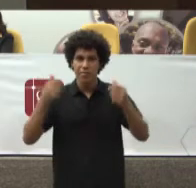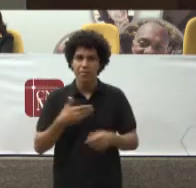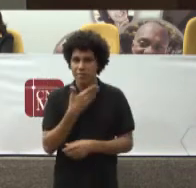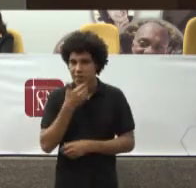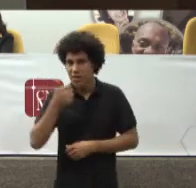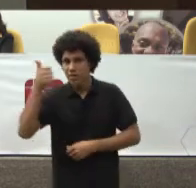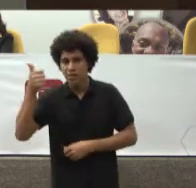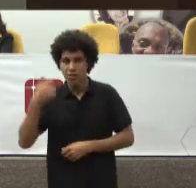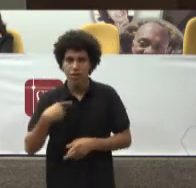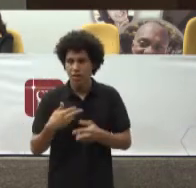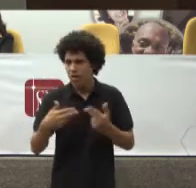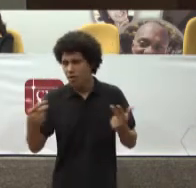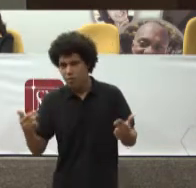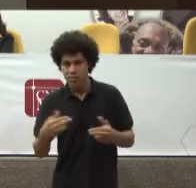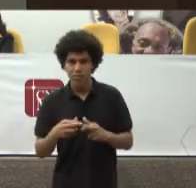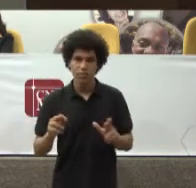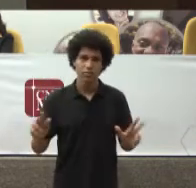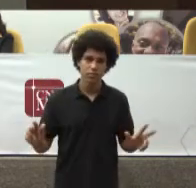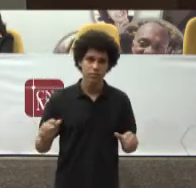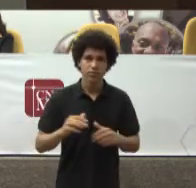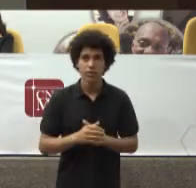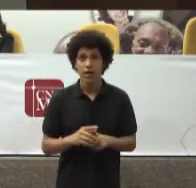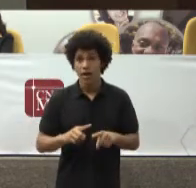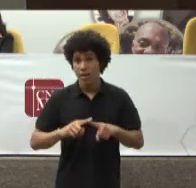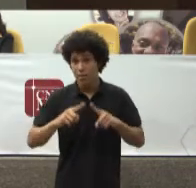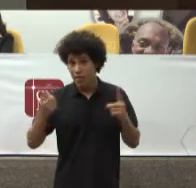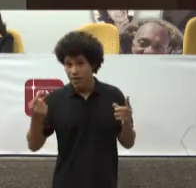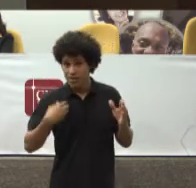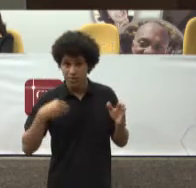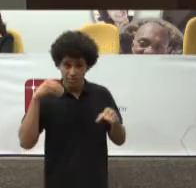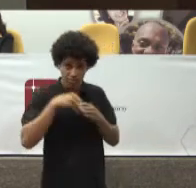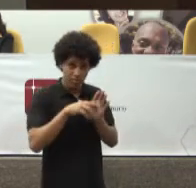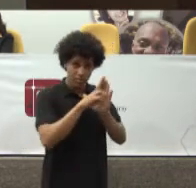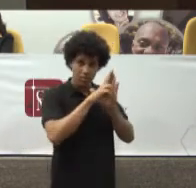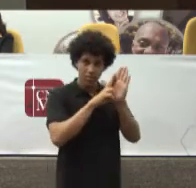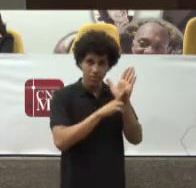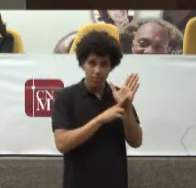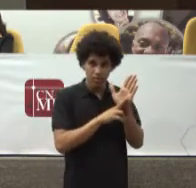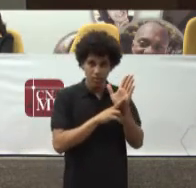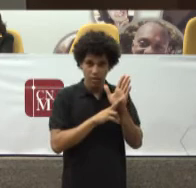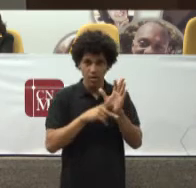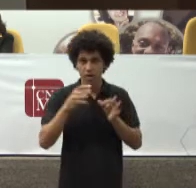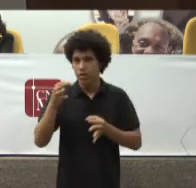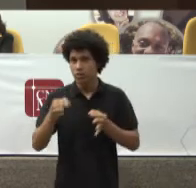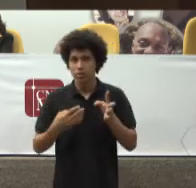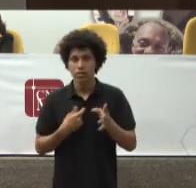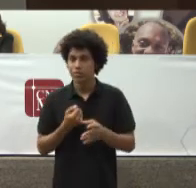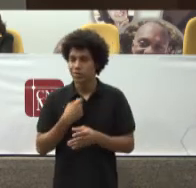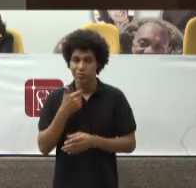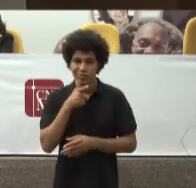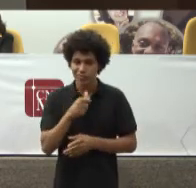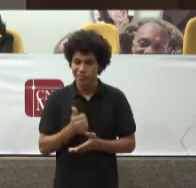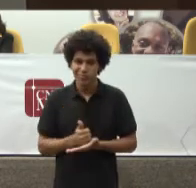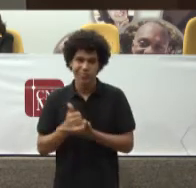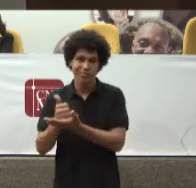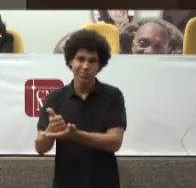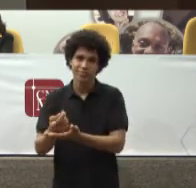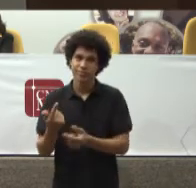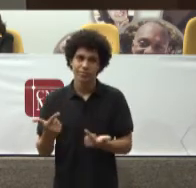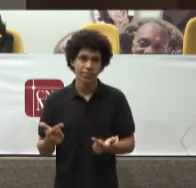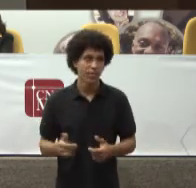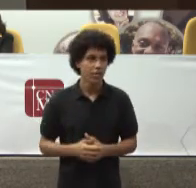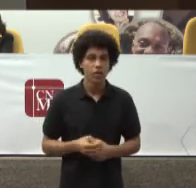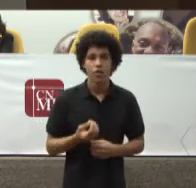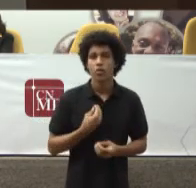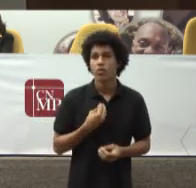via de regra A judicialização Não tem atendido A carências assistenciais Como